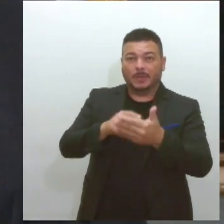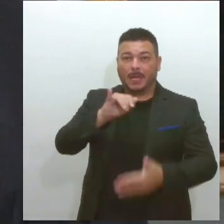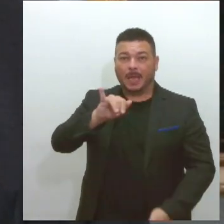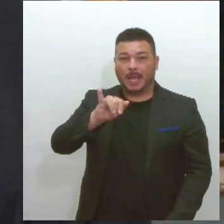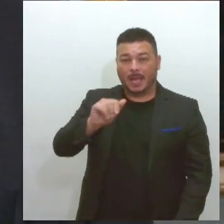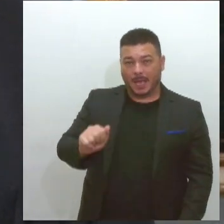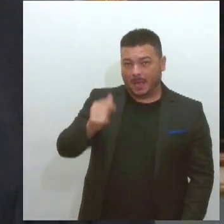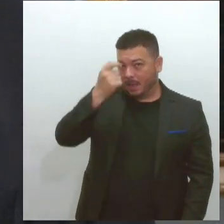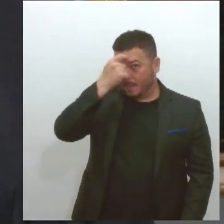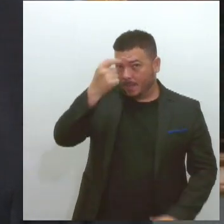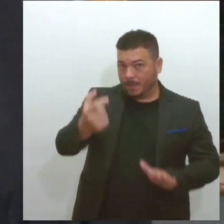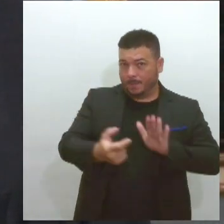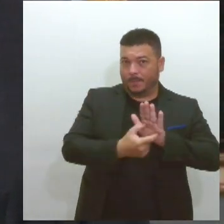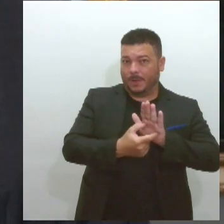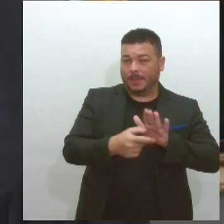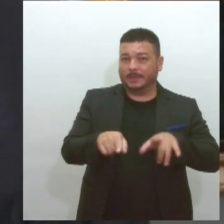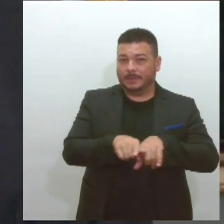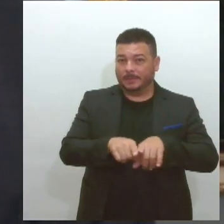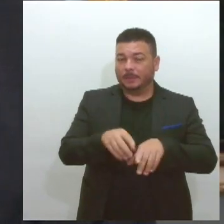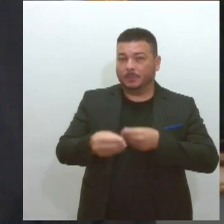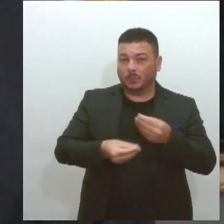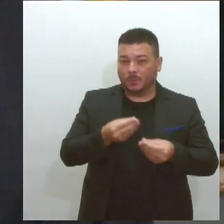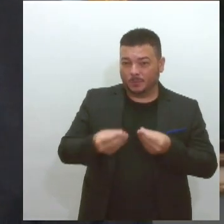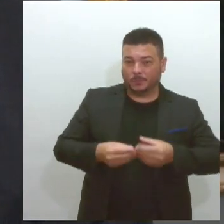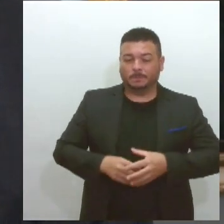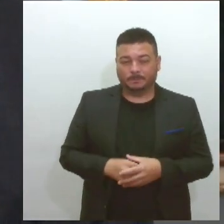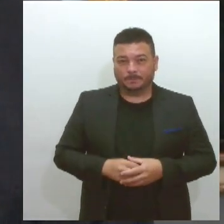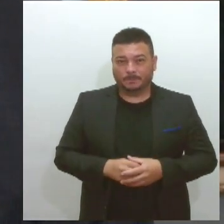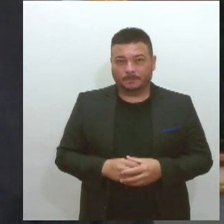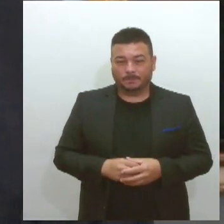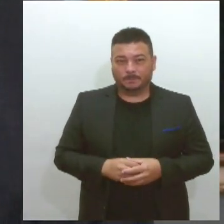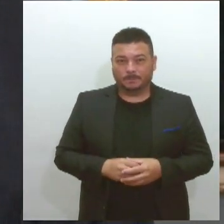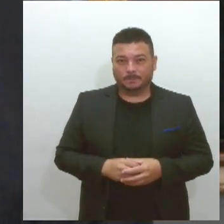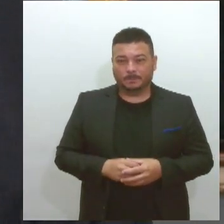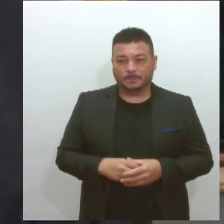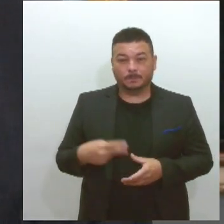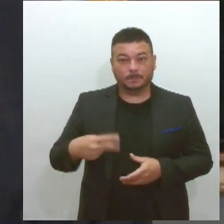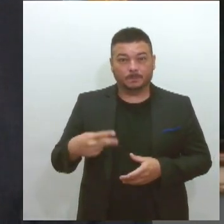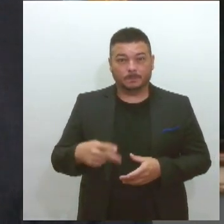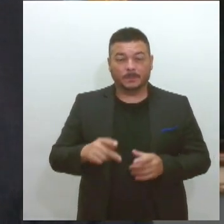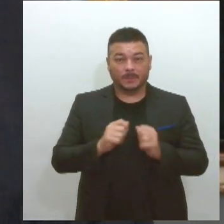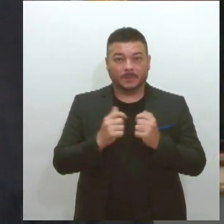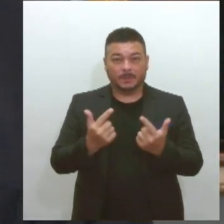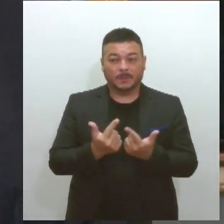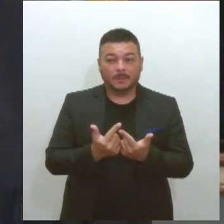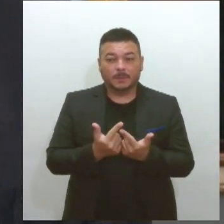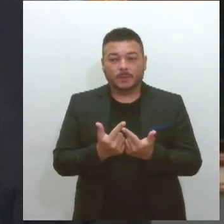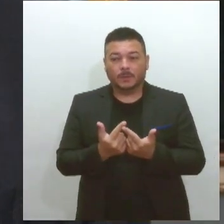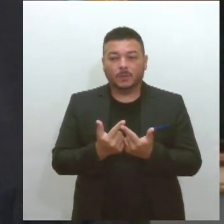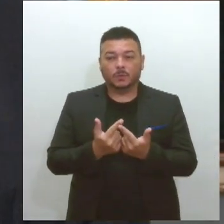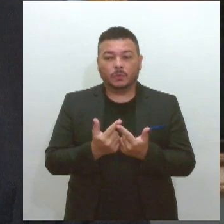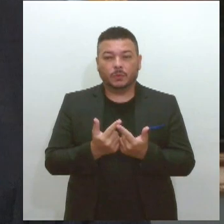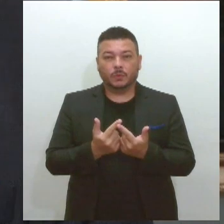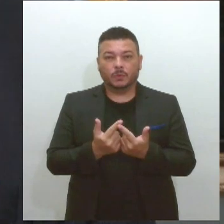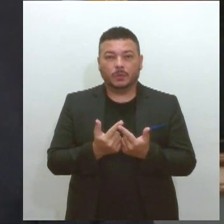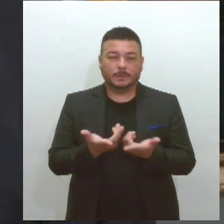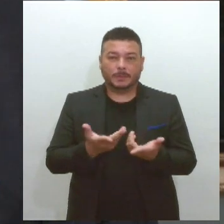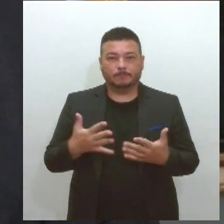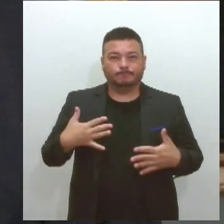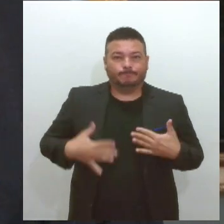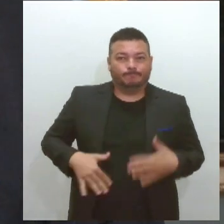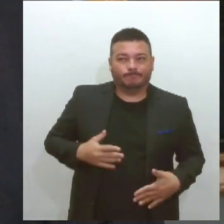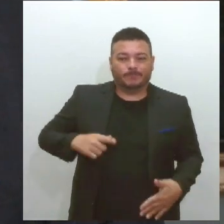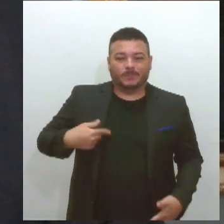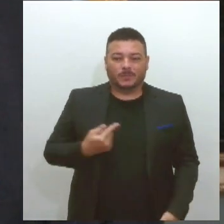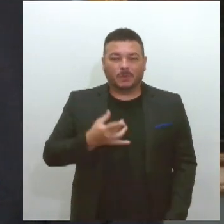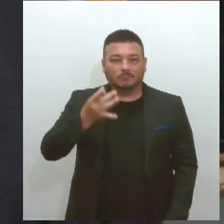Então é muito significativo que seja, aqui na Lese, que fisicamente nós estamos no Tribunal